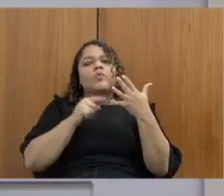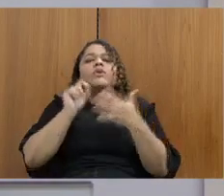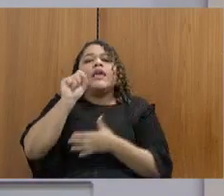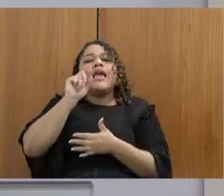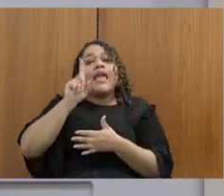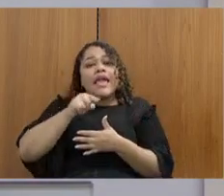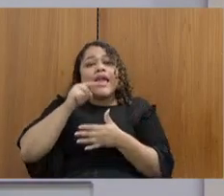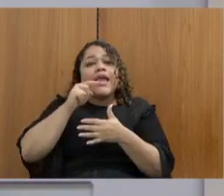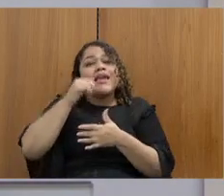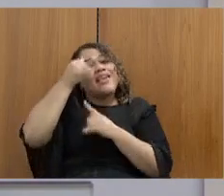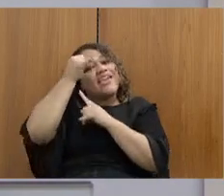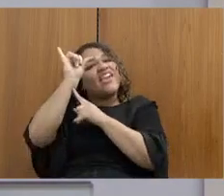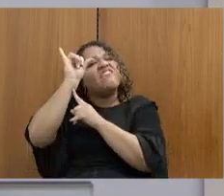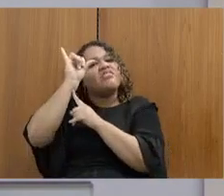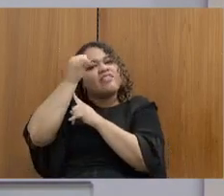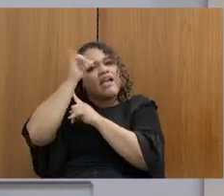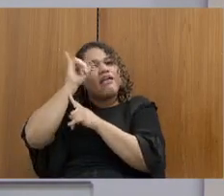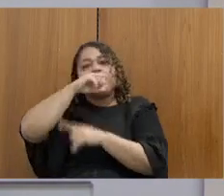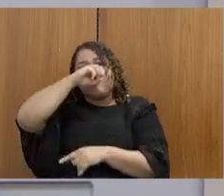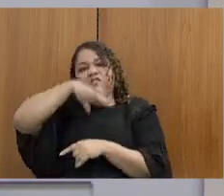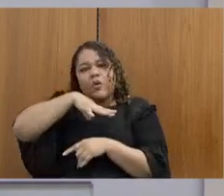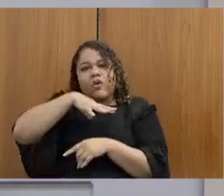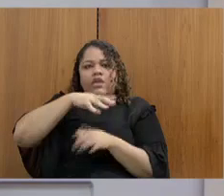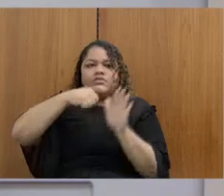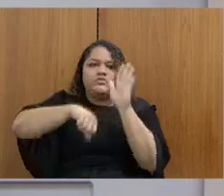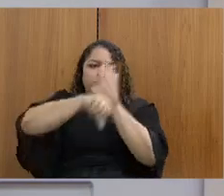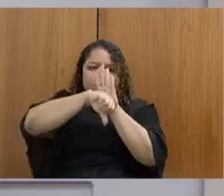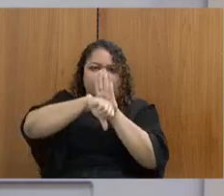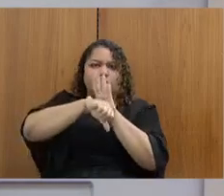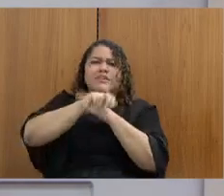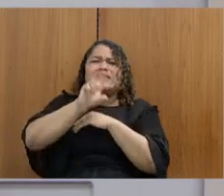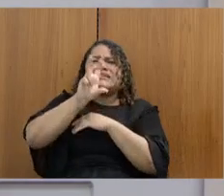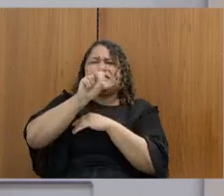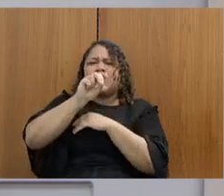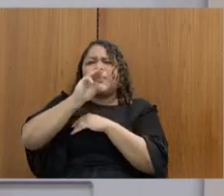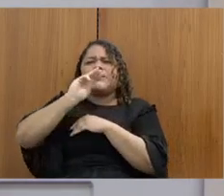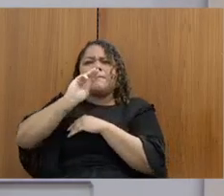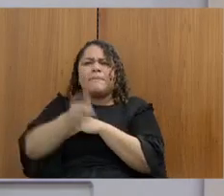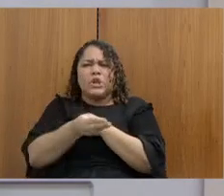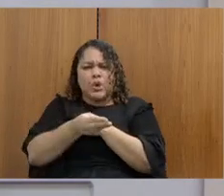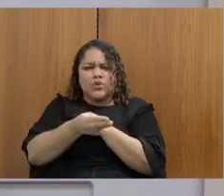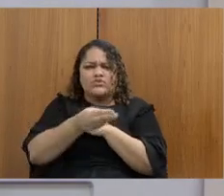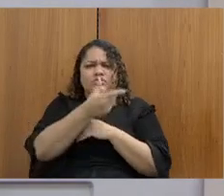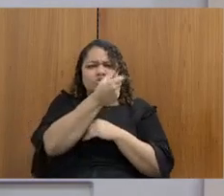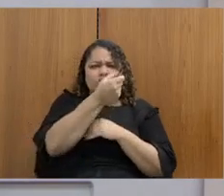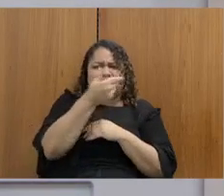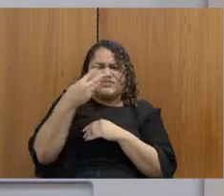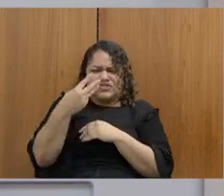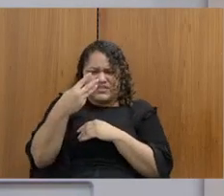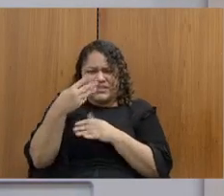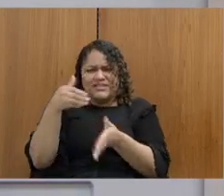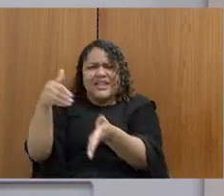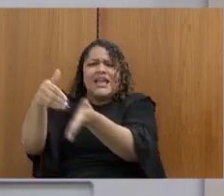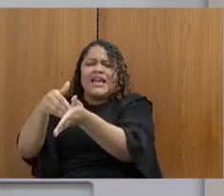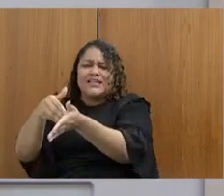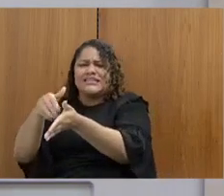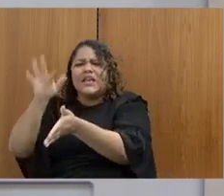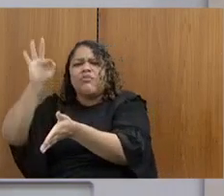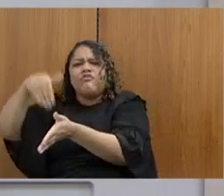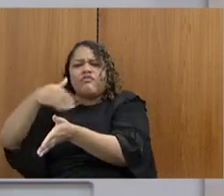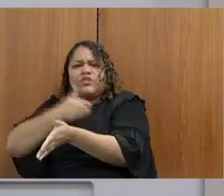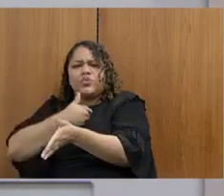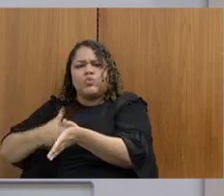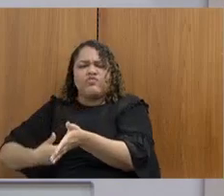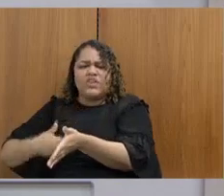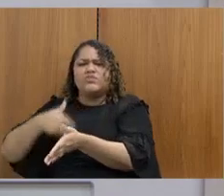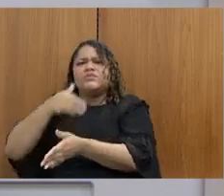Parece que a previsão orçamentária varia de 55 milhões em 2023 até o final do mandato do governo, chegando a 59 milhões. Eu vi aqui que